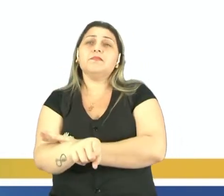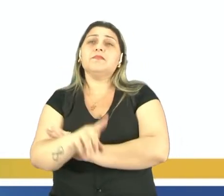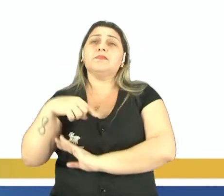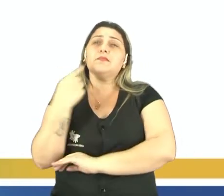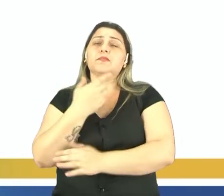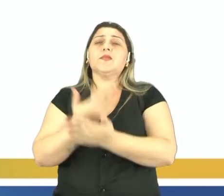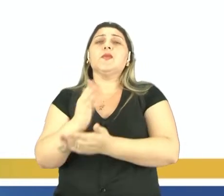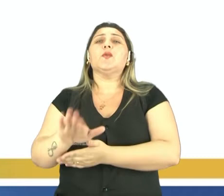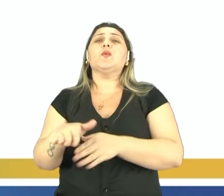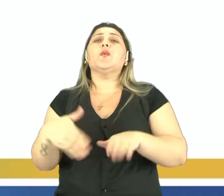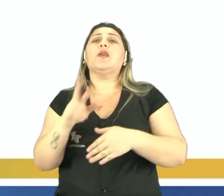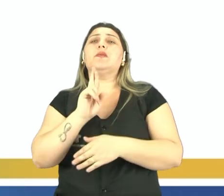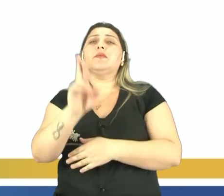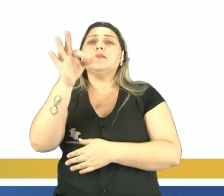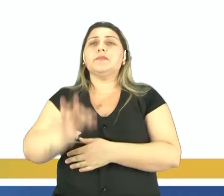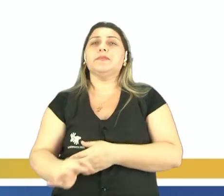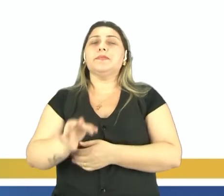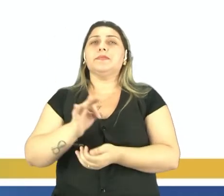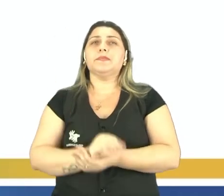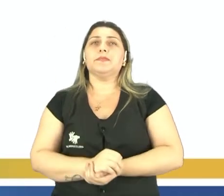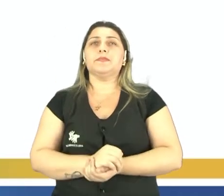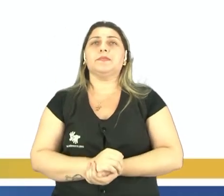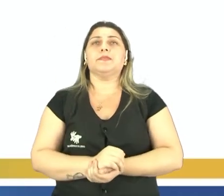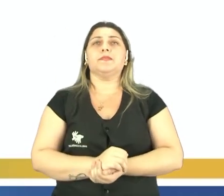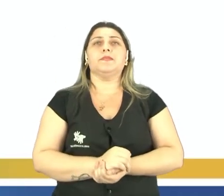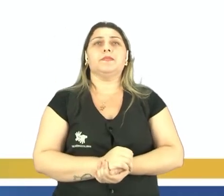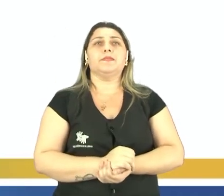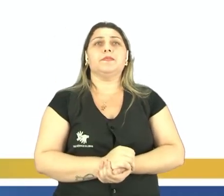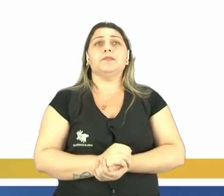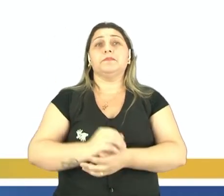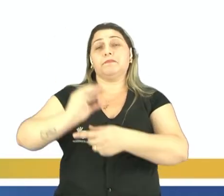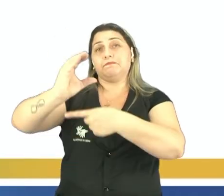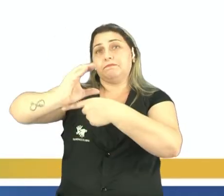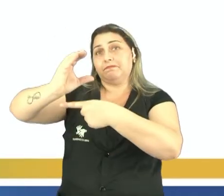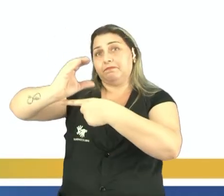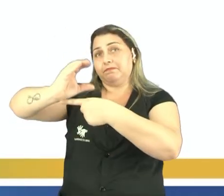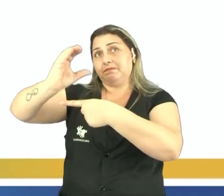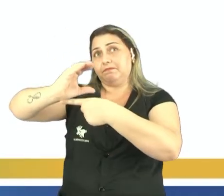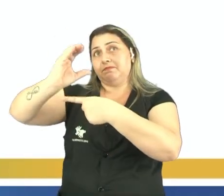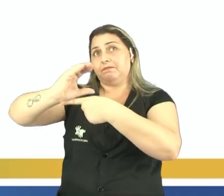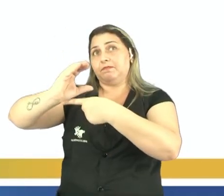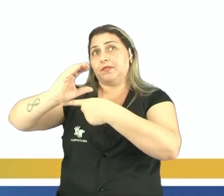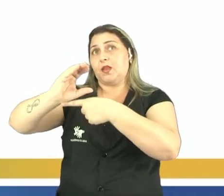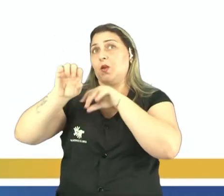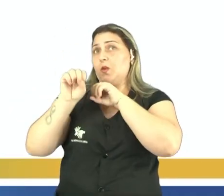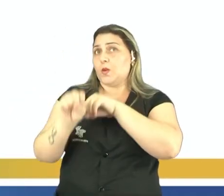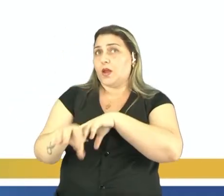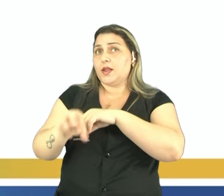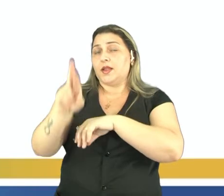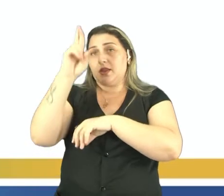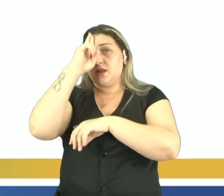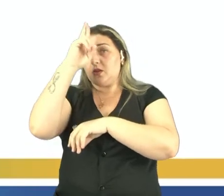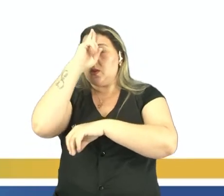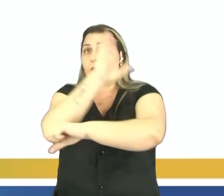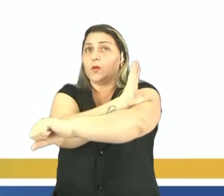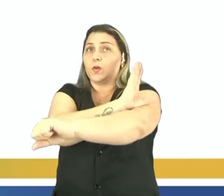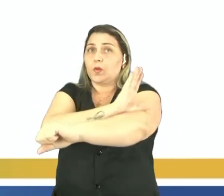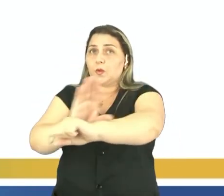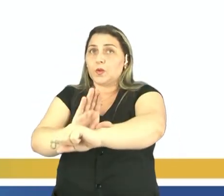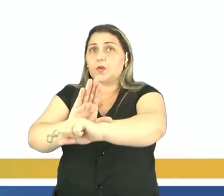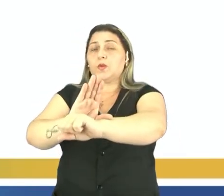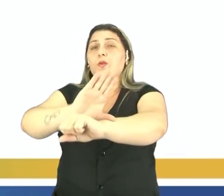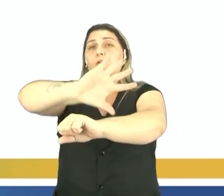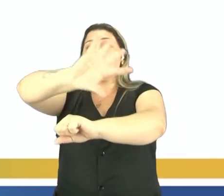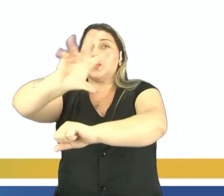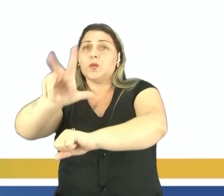acordo com a nossa aula, qual seria a resposta correta aí? Vamos observar? Então, quem achou que a Lei nº.640 acertou, né, pessoal?